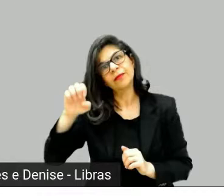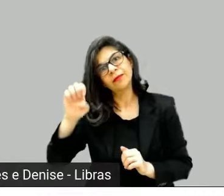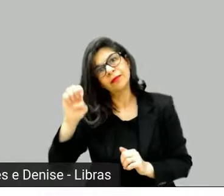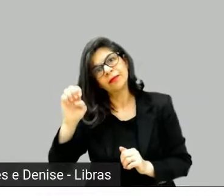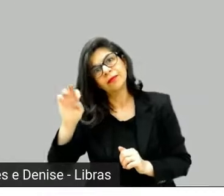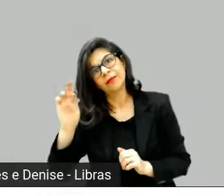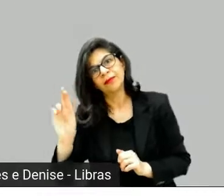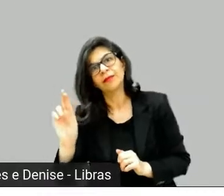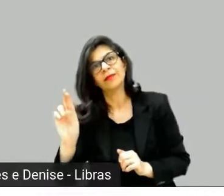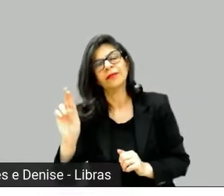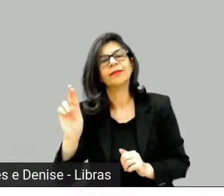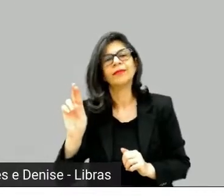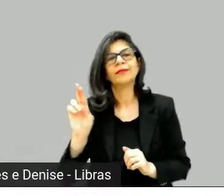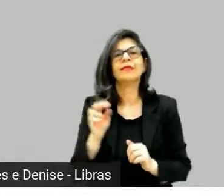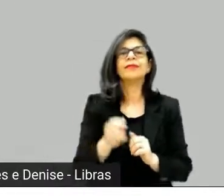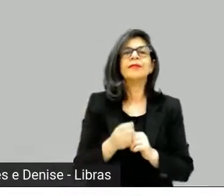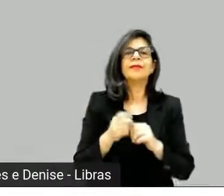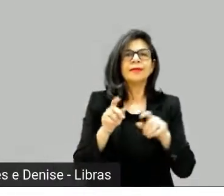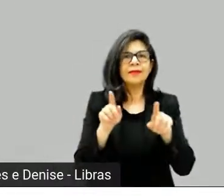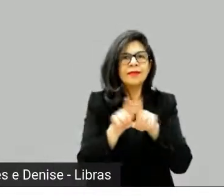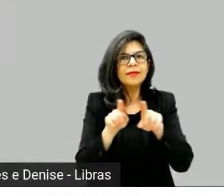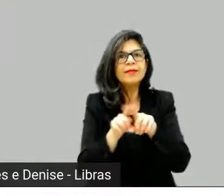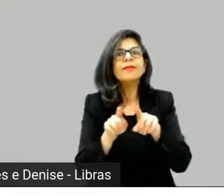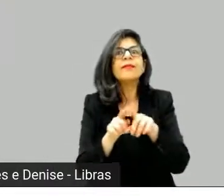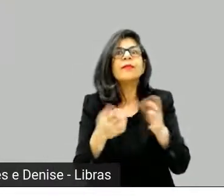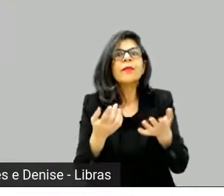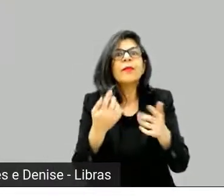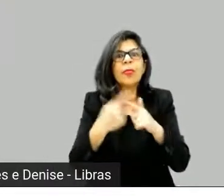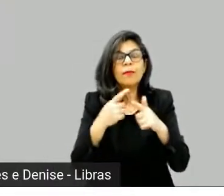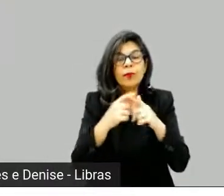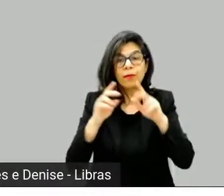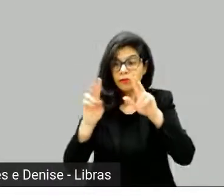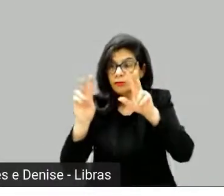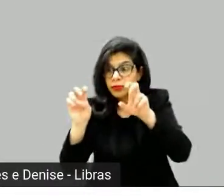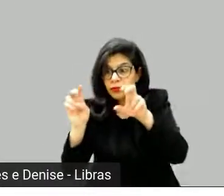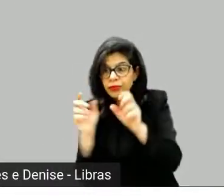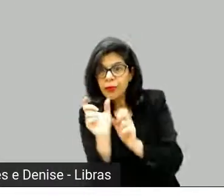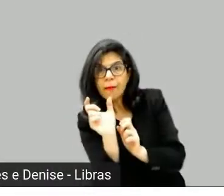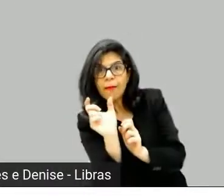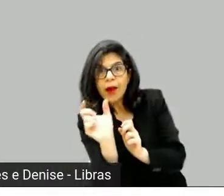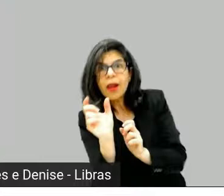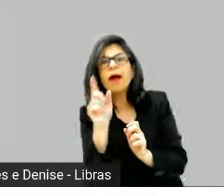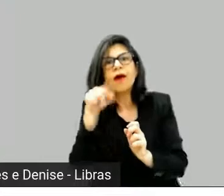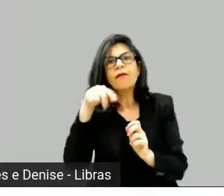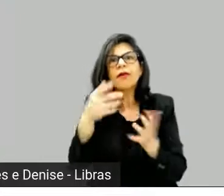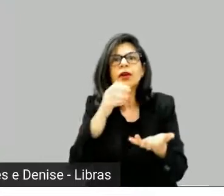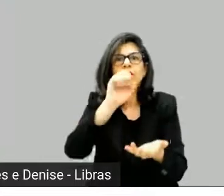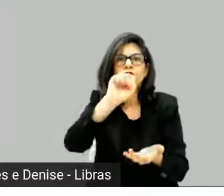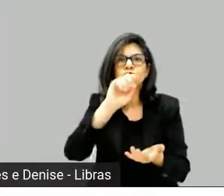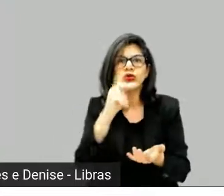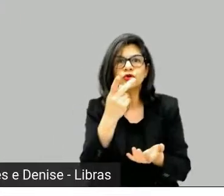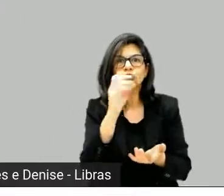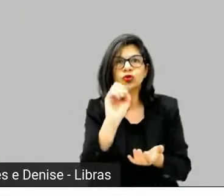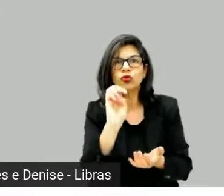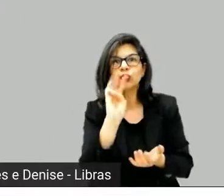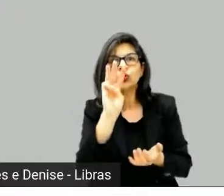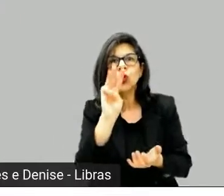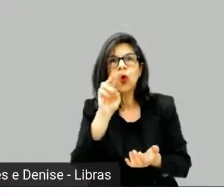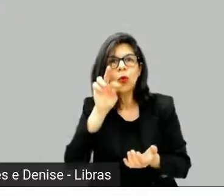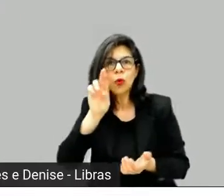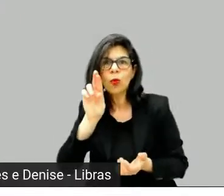Se você olhar nas séries americanas, não existe esse crédito, né, e nem existe, nem se coloca nas brasileiras. Ele é uma